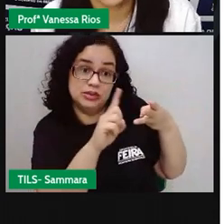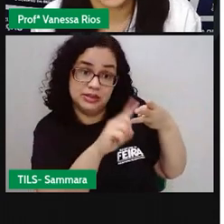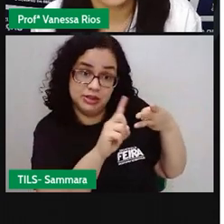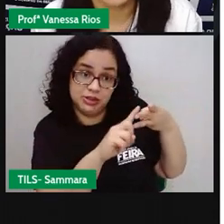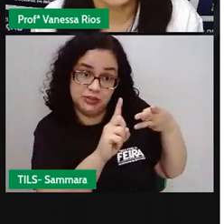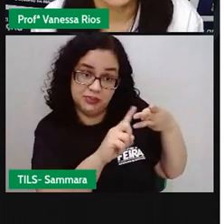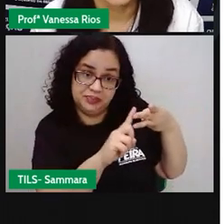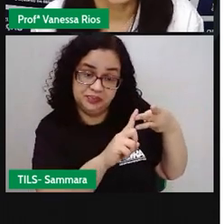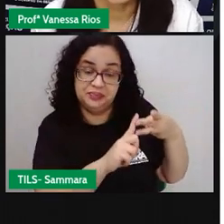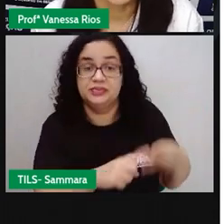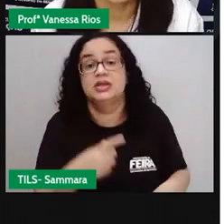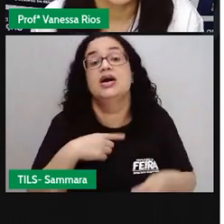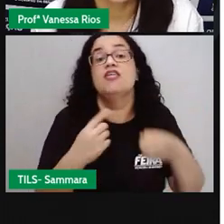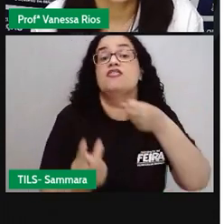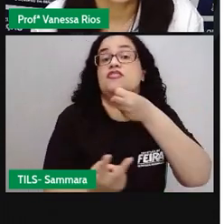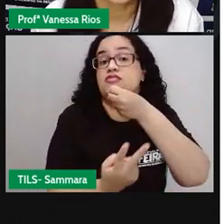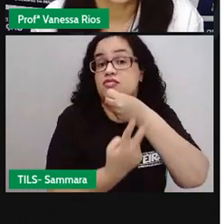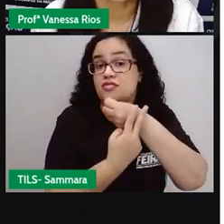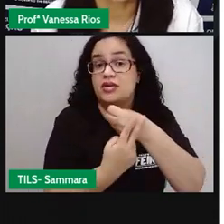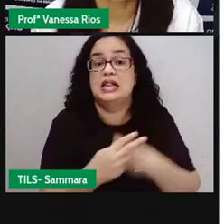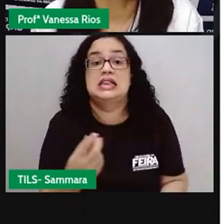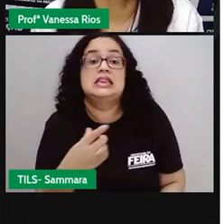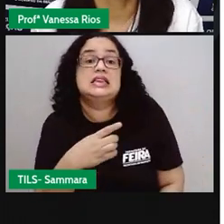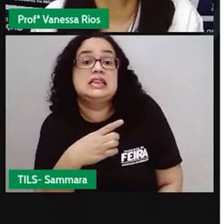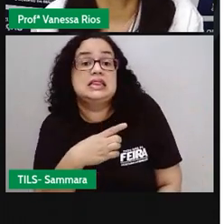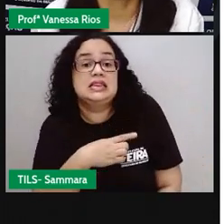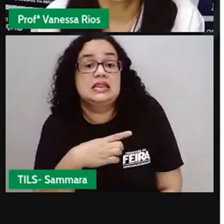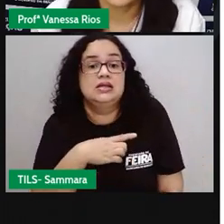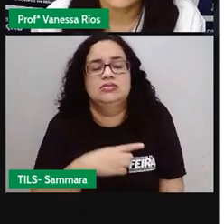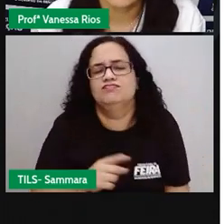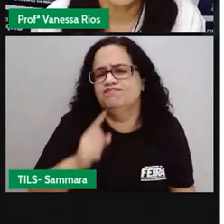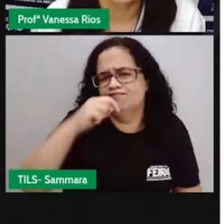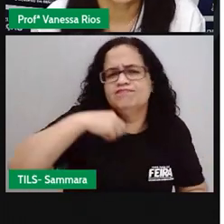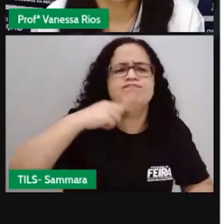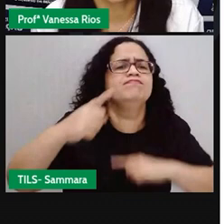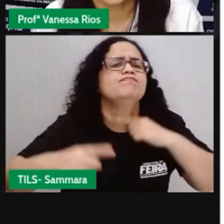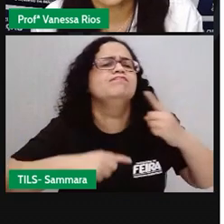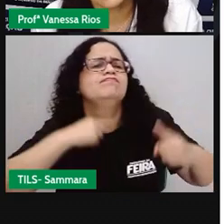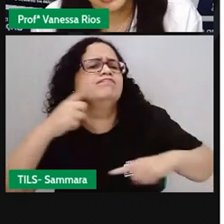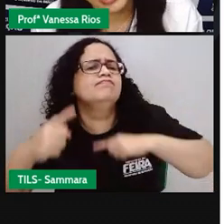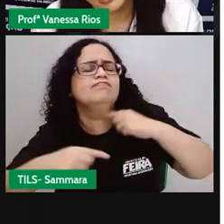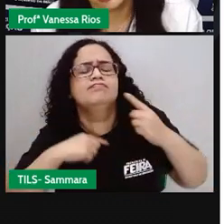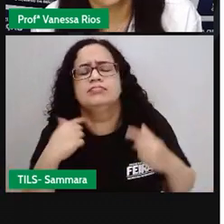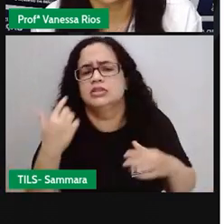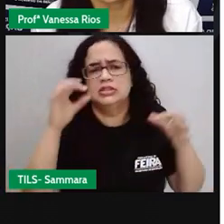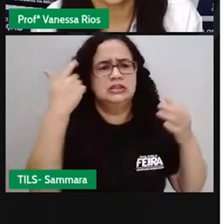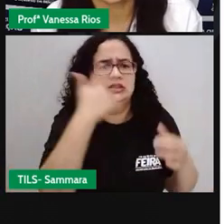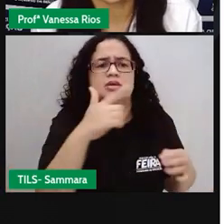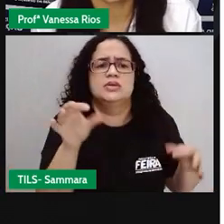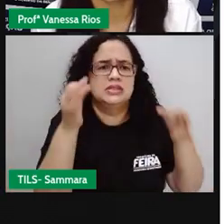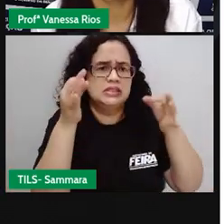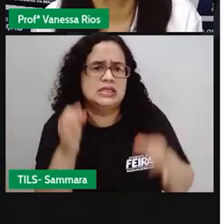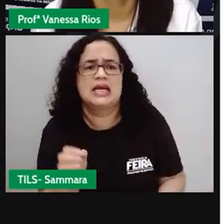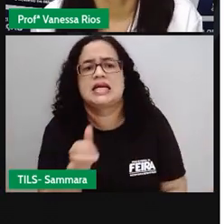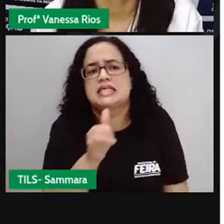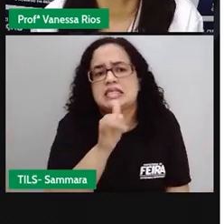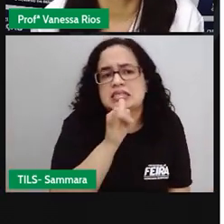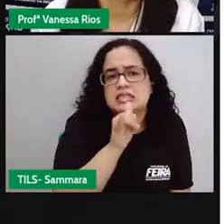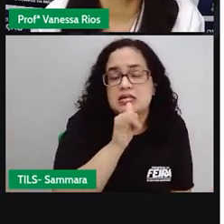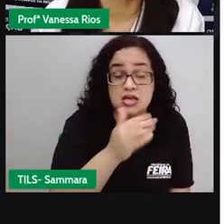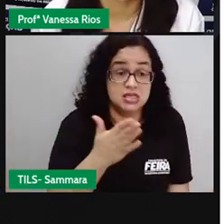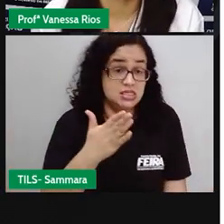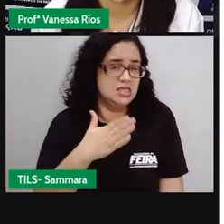subjuntivo, o verbo vai indicar uma ação de modo duvidoso, de modo incerto. Exemplo,